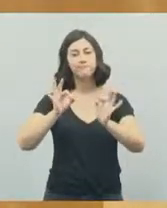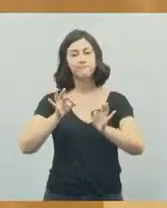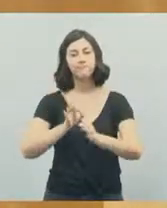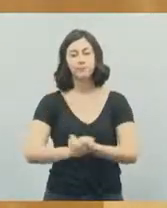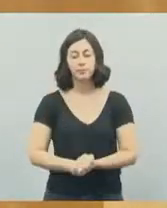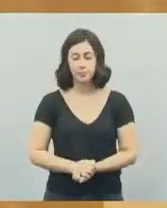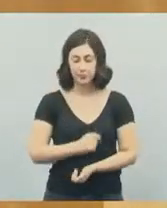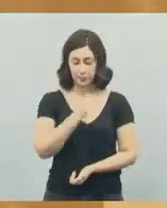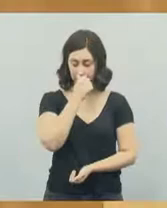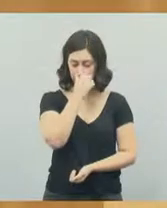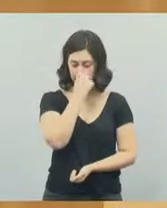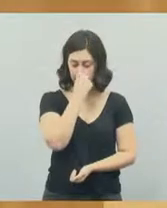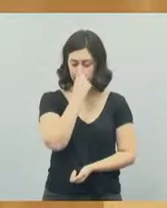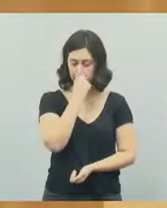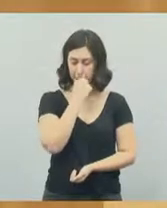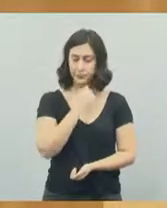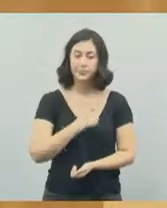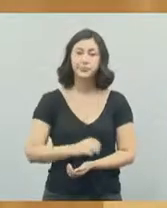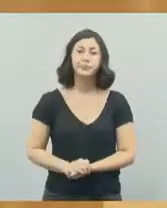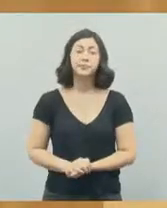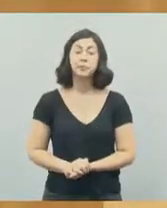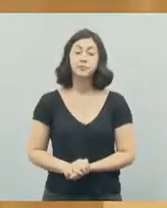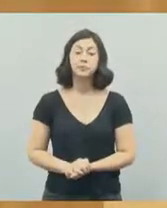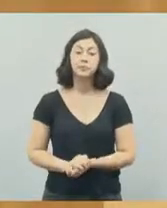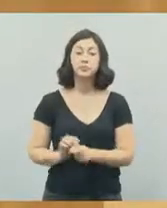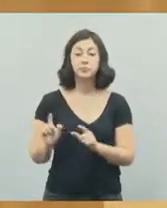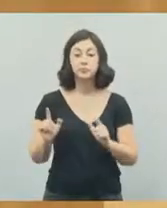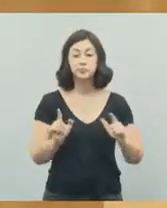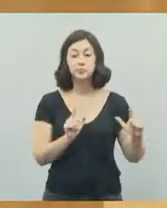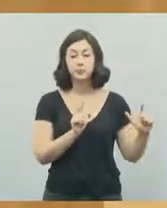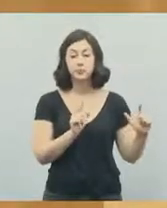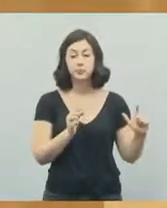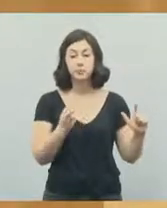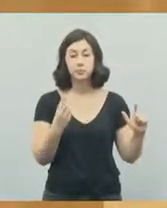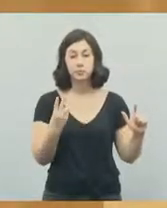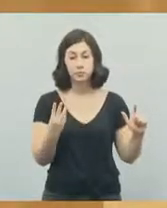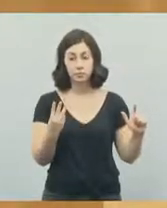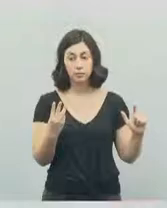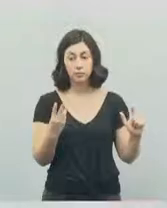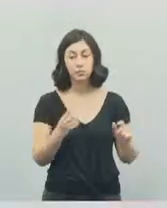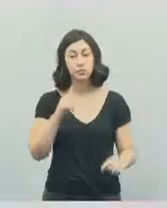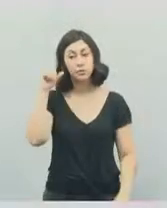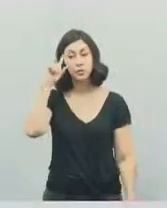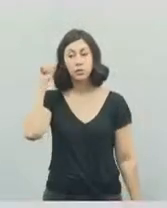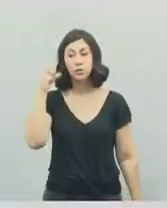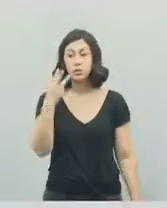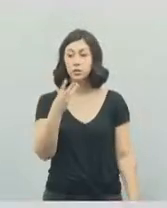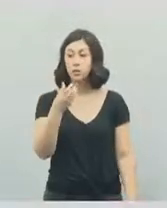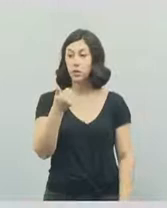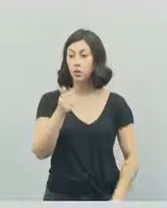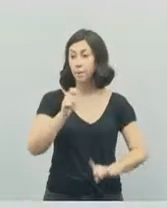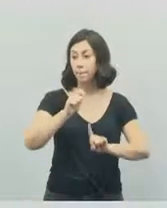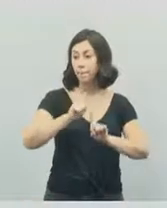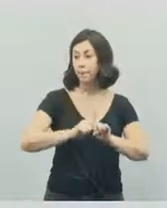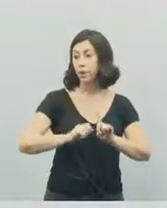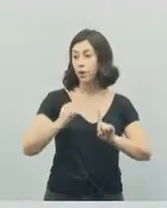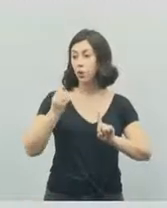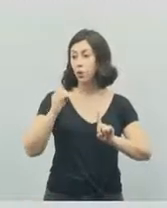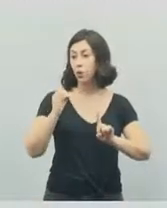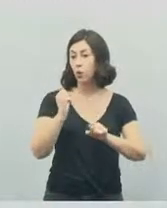absoluta. O slide número 3, 31 de outubro de 1960,